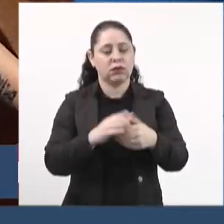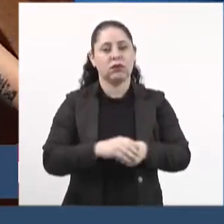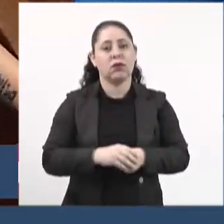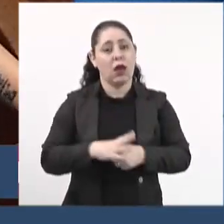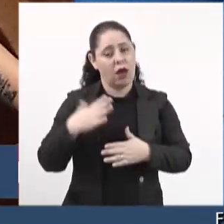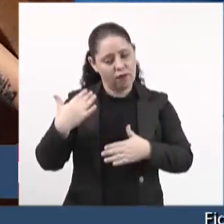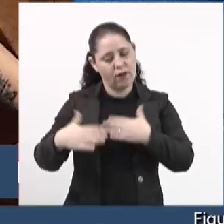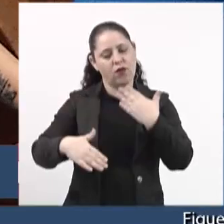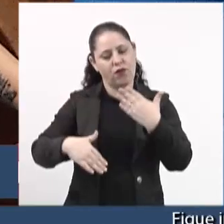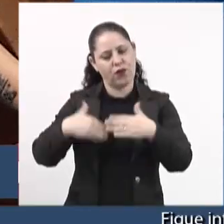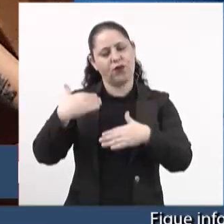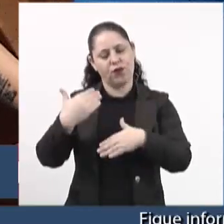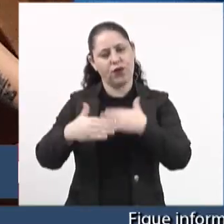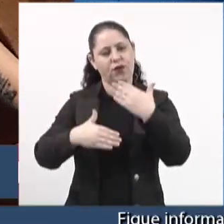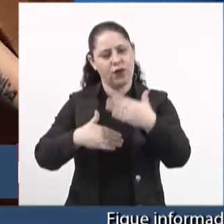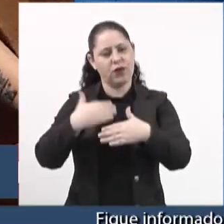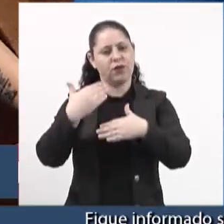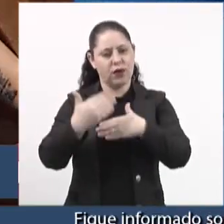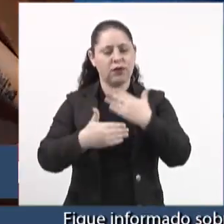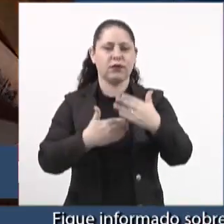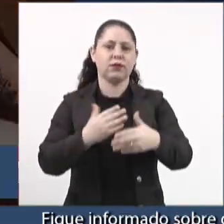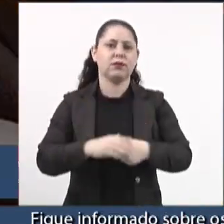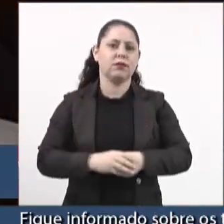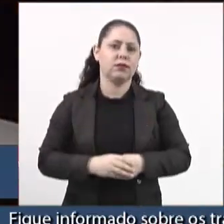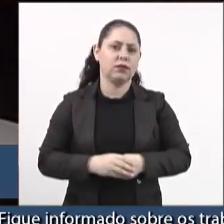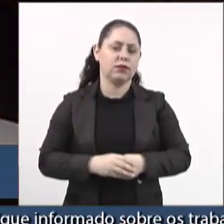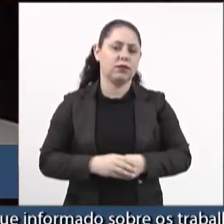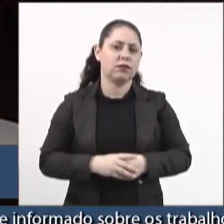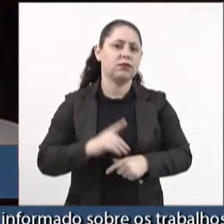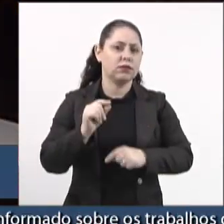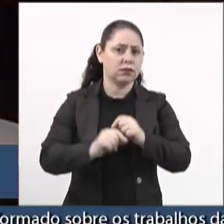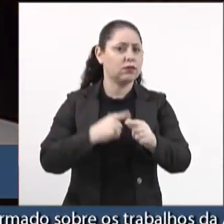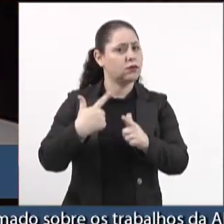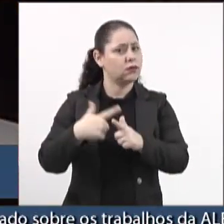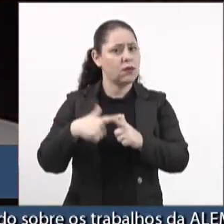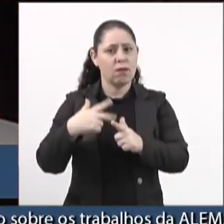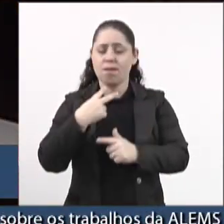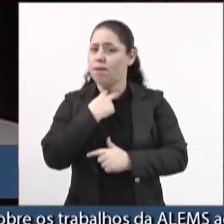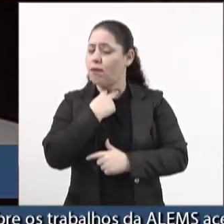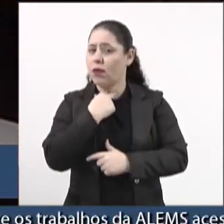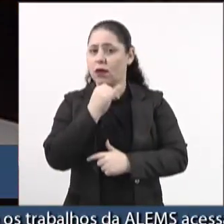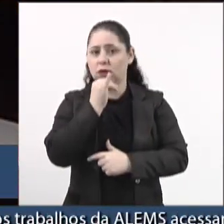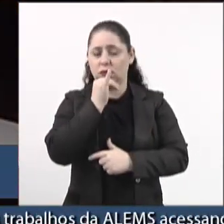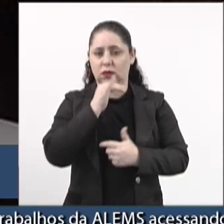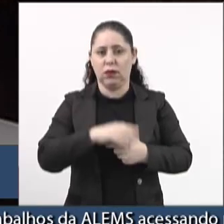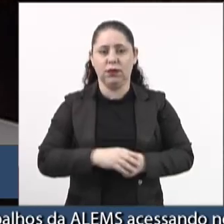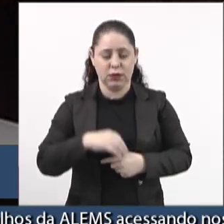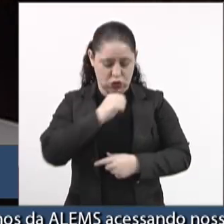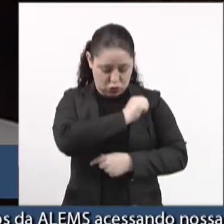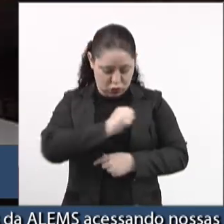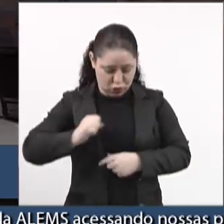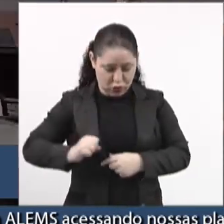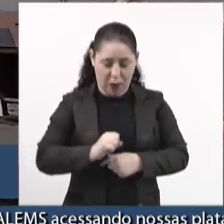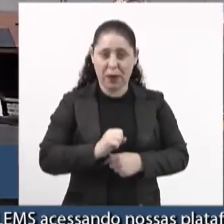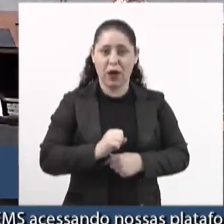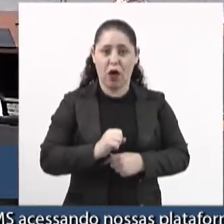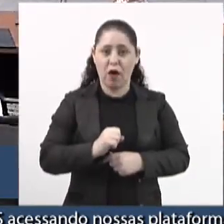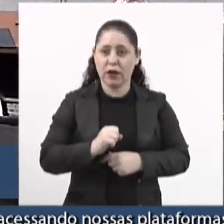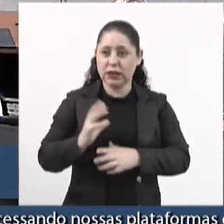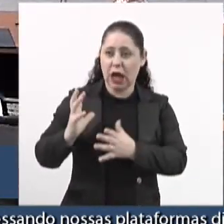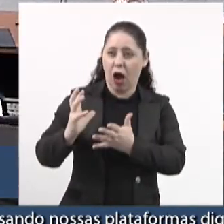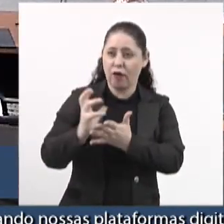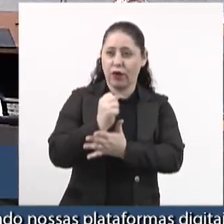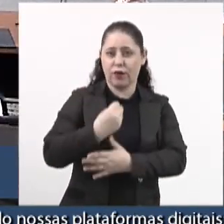avançando, mais um minutinho, avançando para cima disso, porque nós não podemos passar de heróis em Mato Grosso do Sul